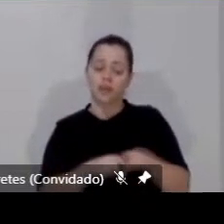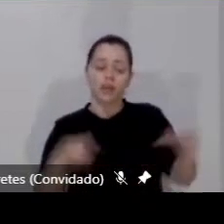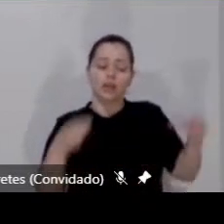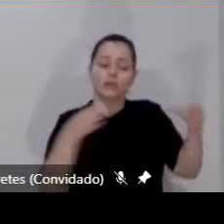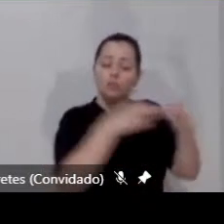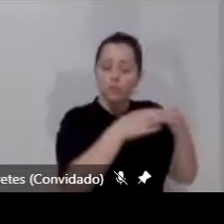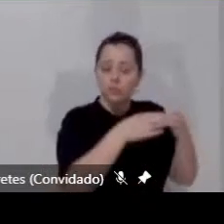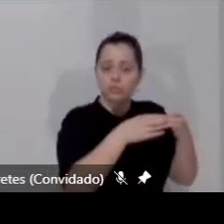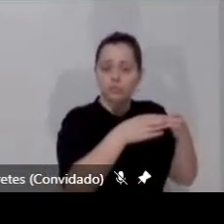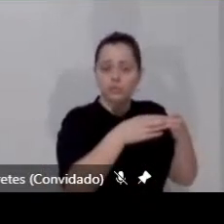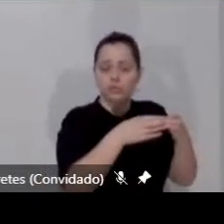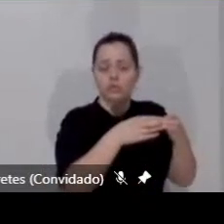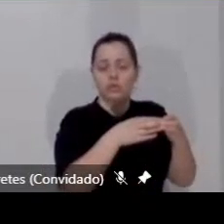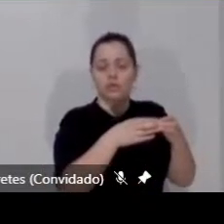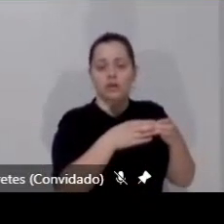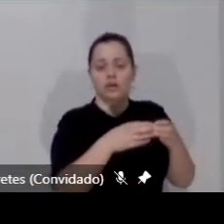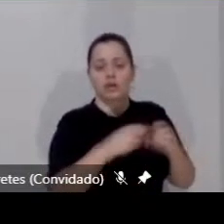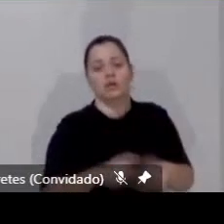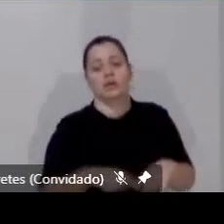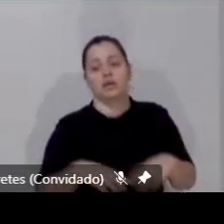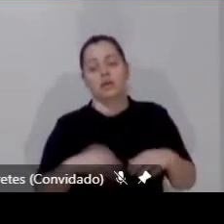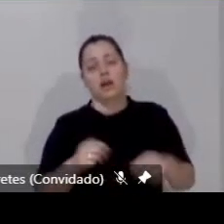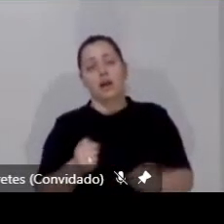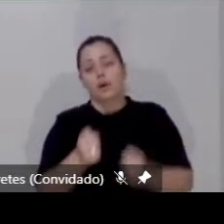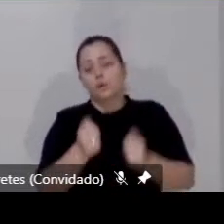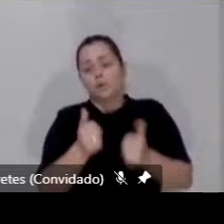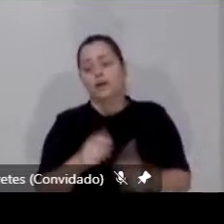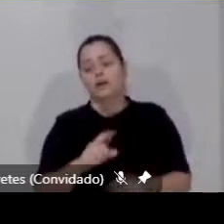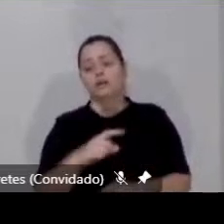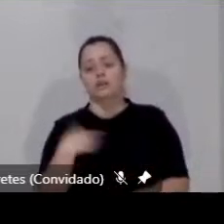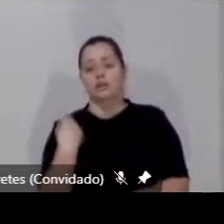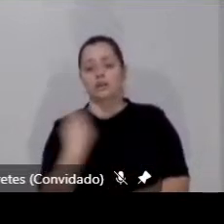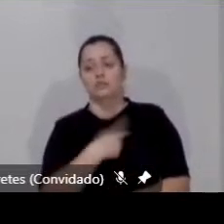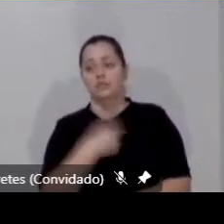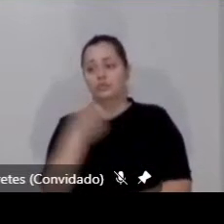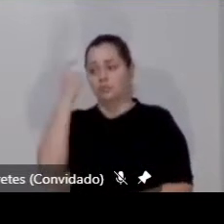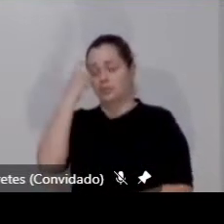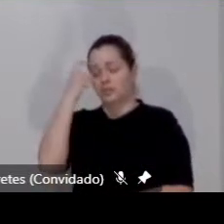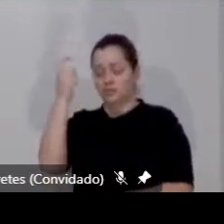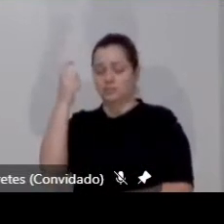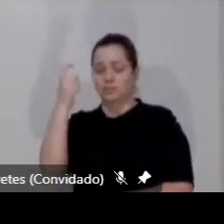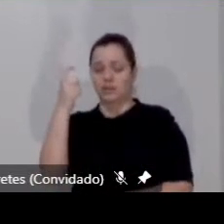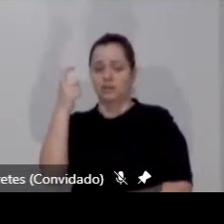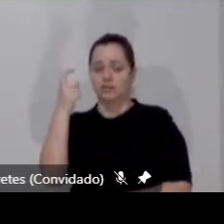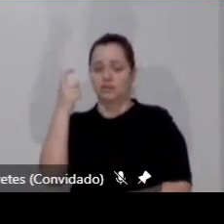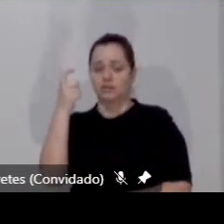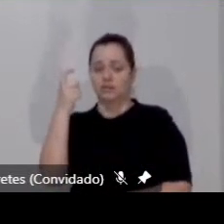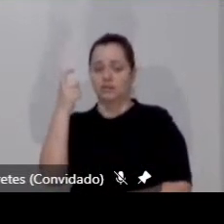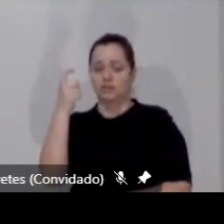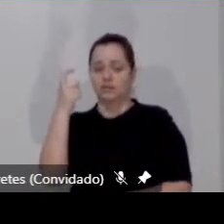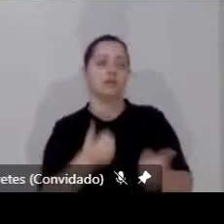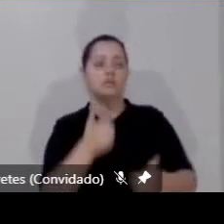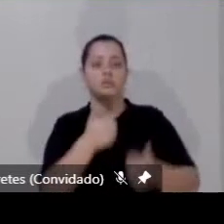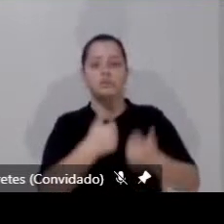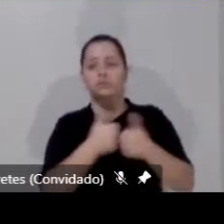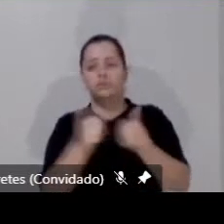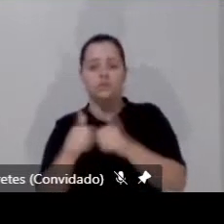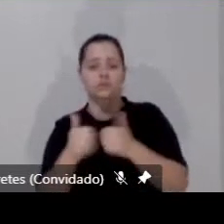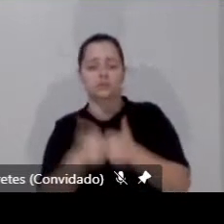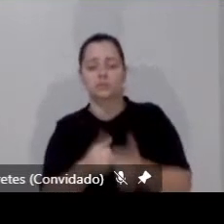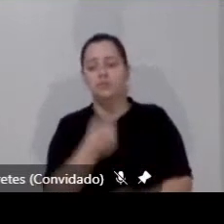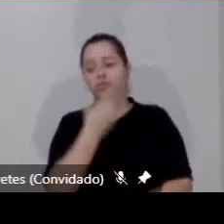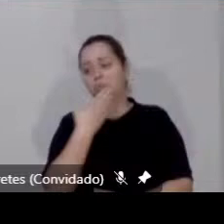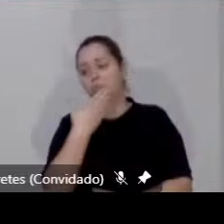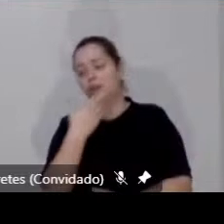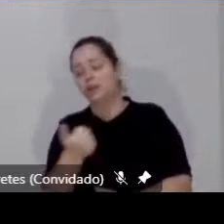Toda, quase que a nossa utopia é cada um ter o seu modo de transporte o mais flexível possível. aquele